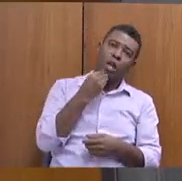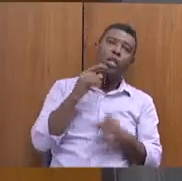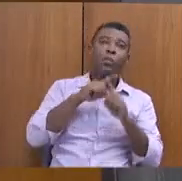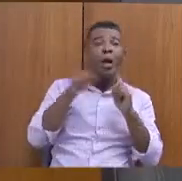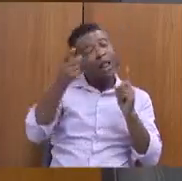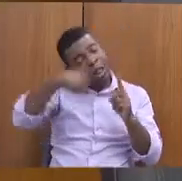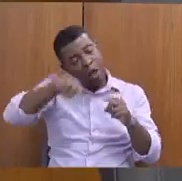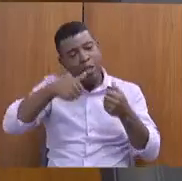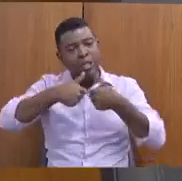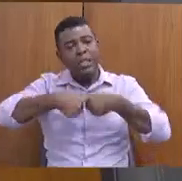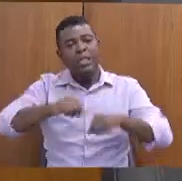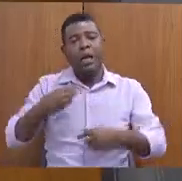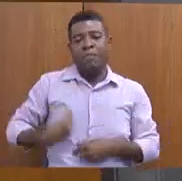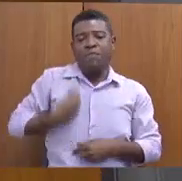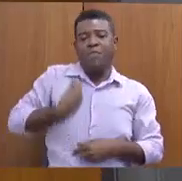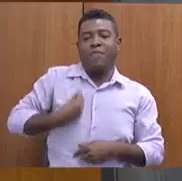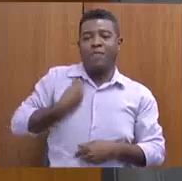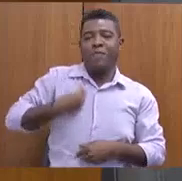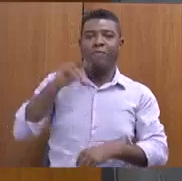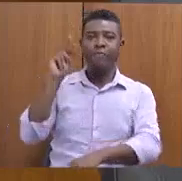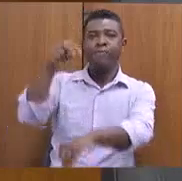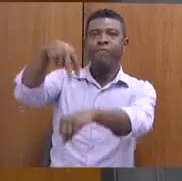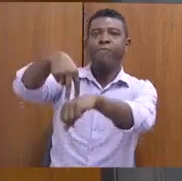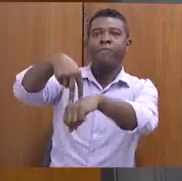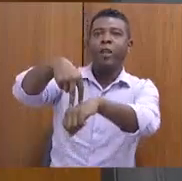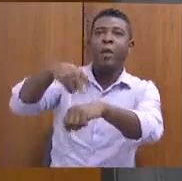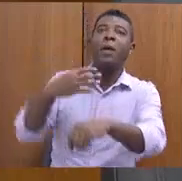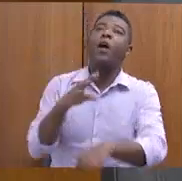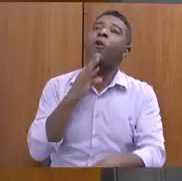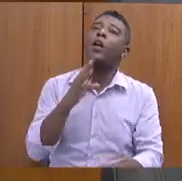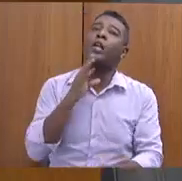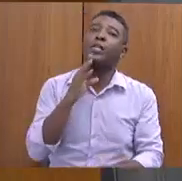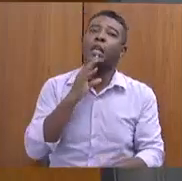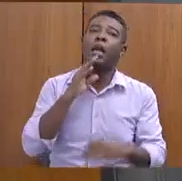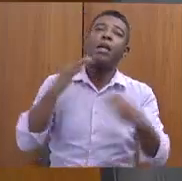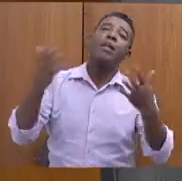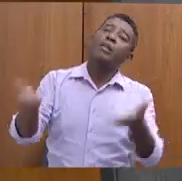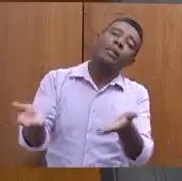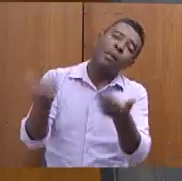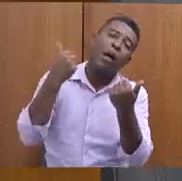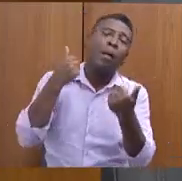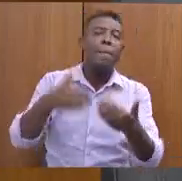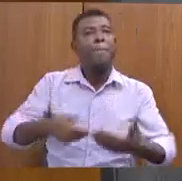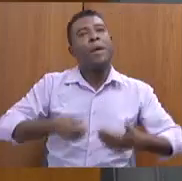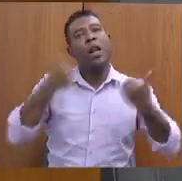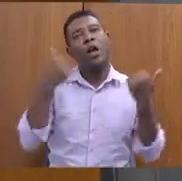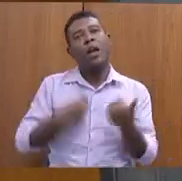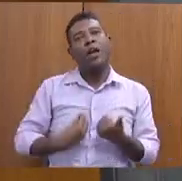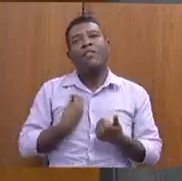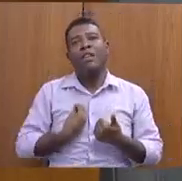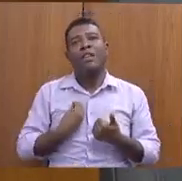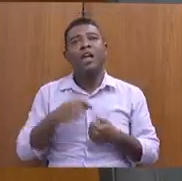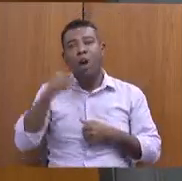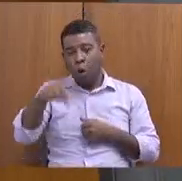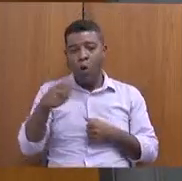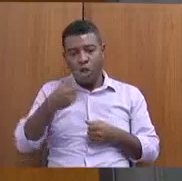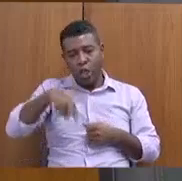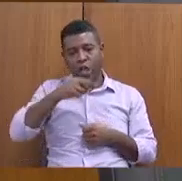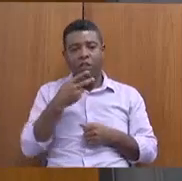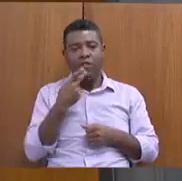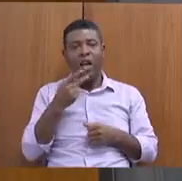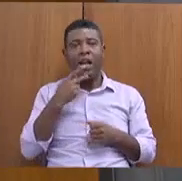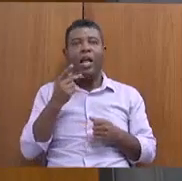e trazer essas pessoas para melhoria de vida. Hoje, a gente nem fala sair da pobreza, a gente usa